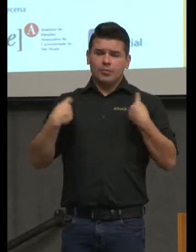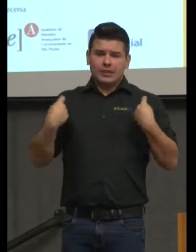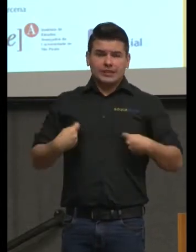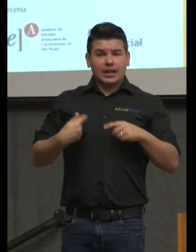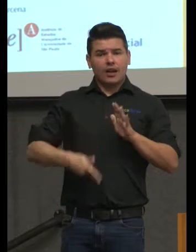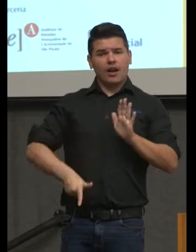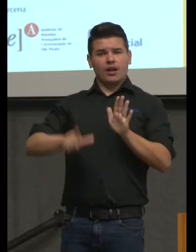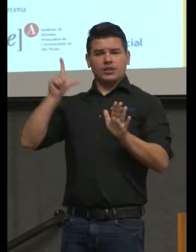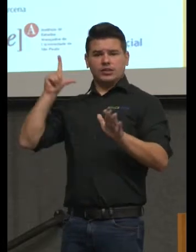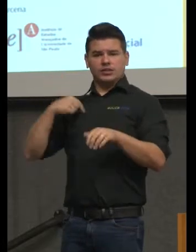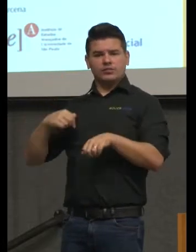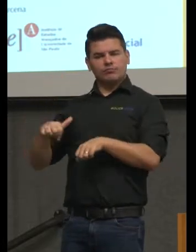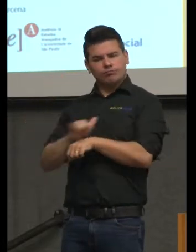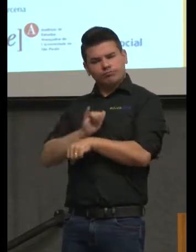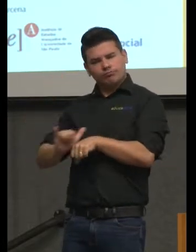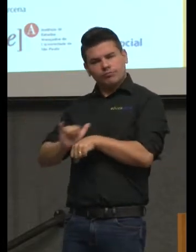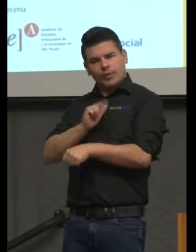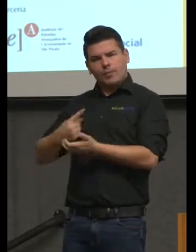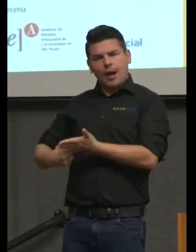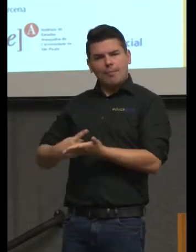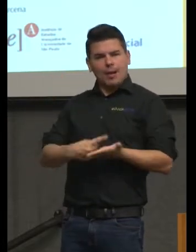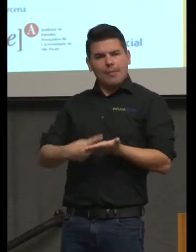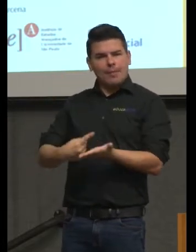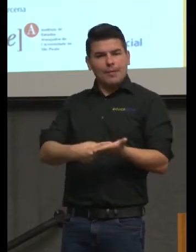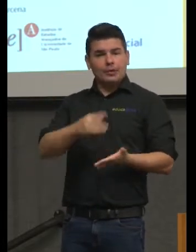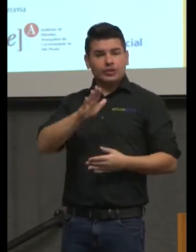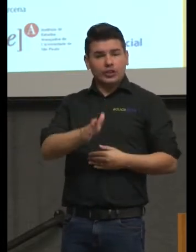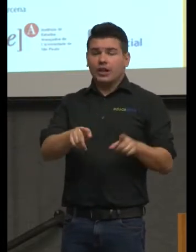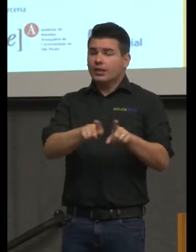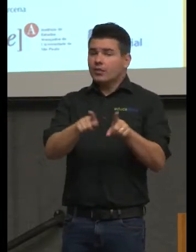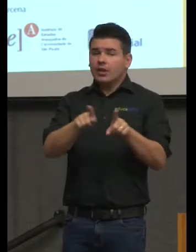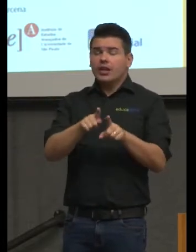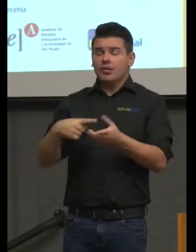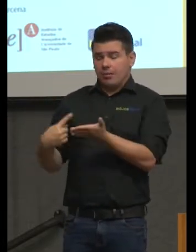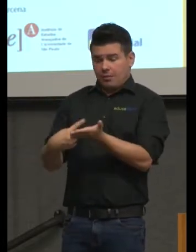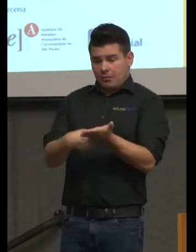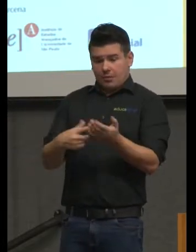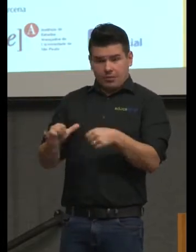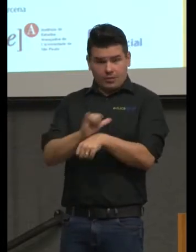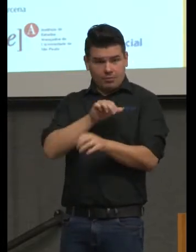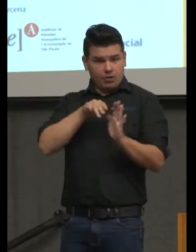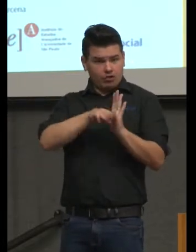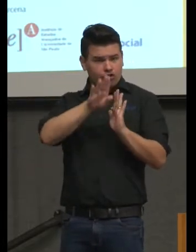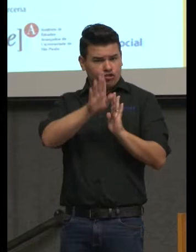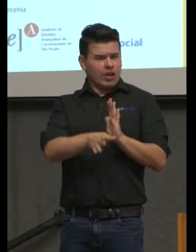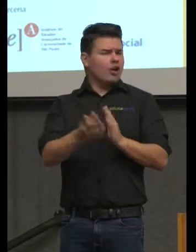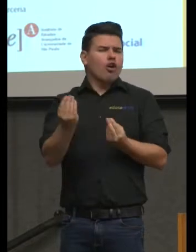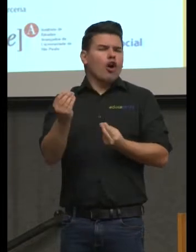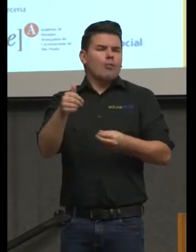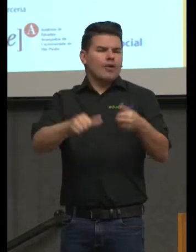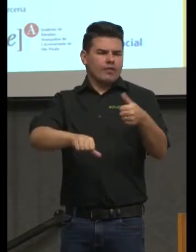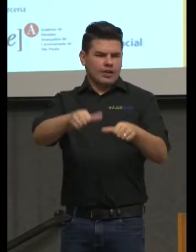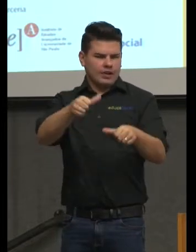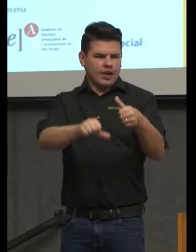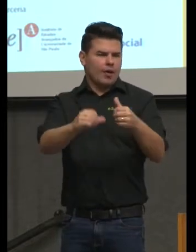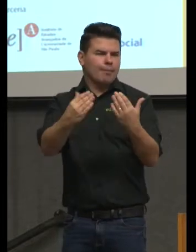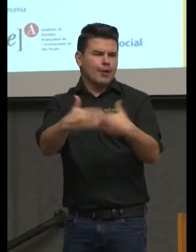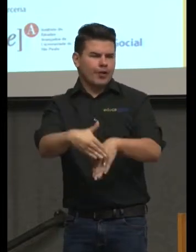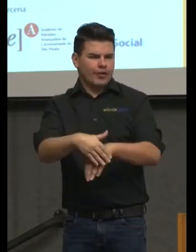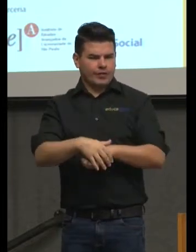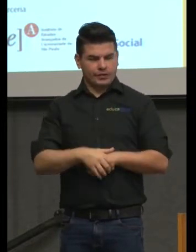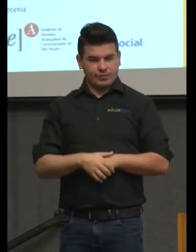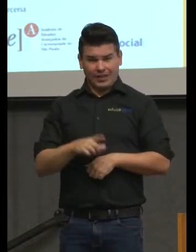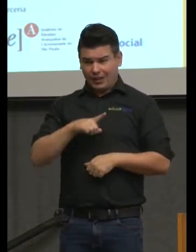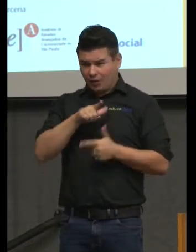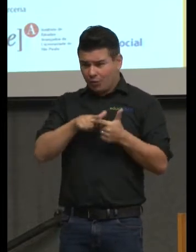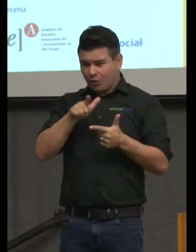planejado. E tem que estar planejada a forma de avaliar essas coisas. Porque nós temos um grave vício que